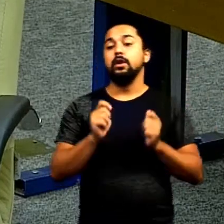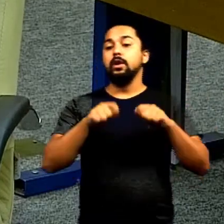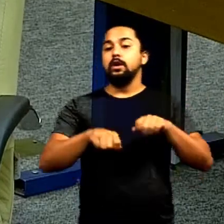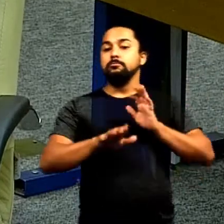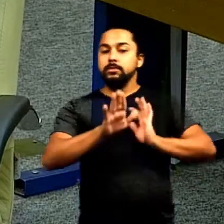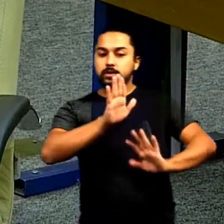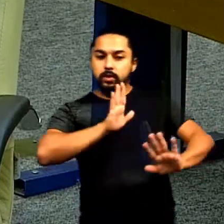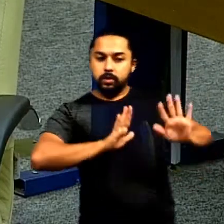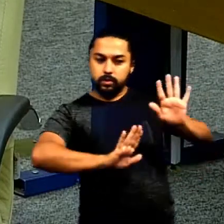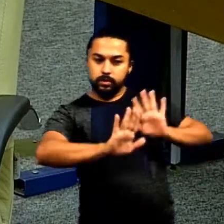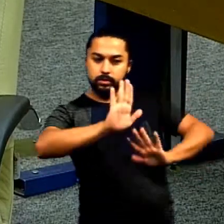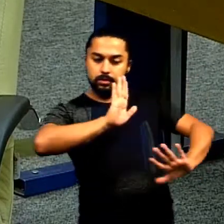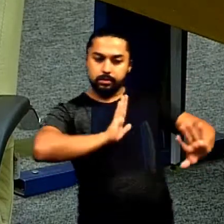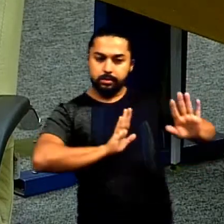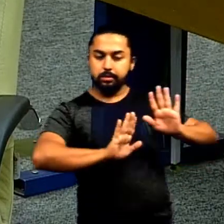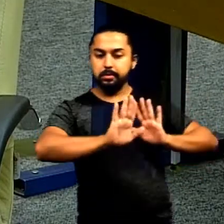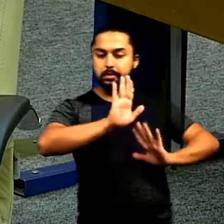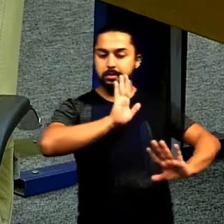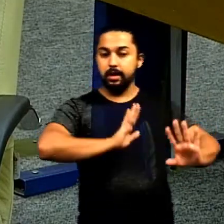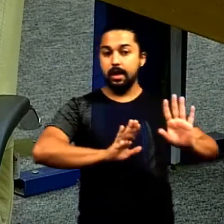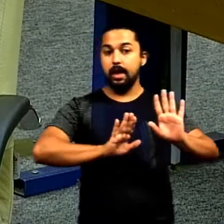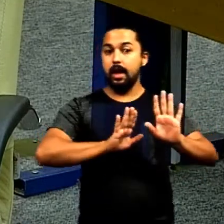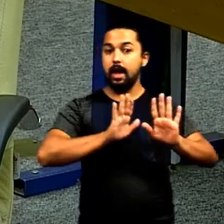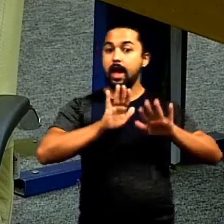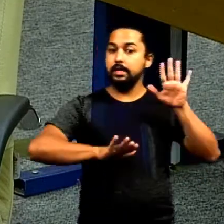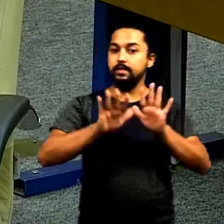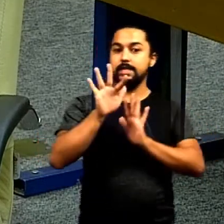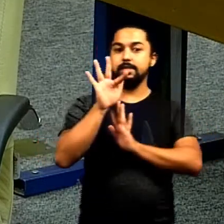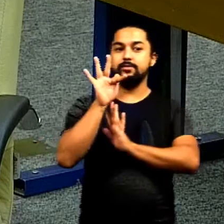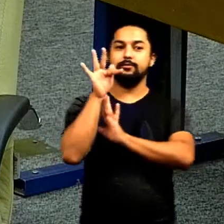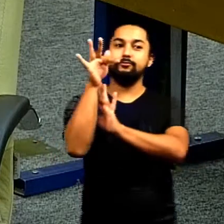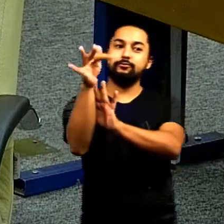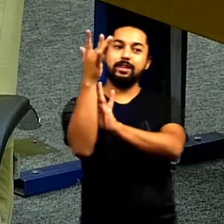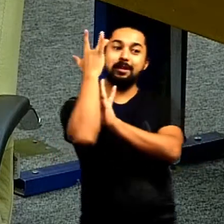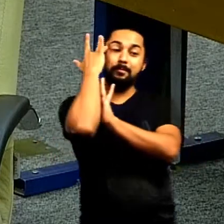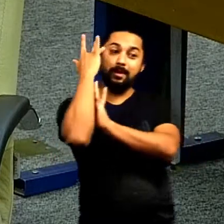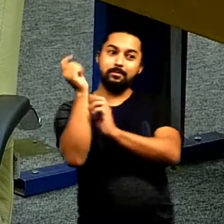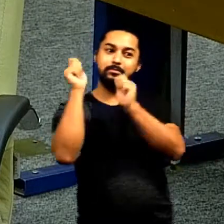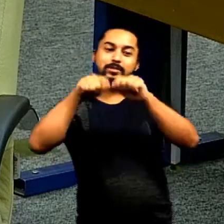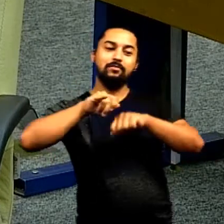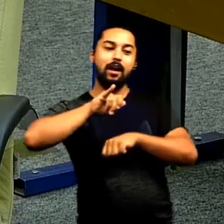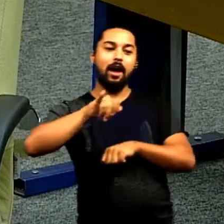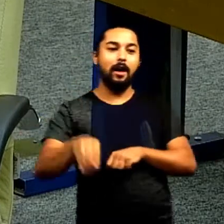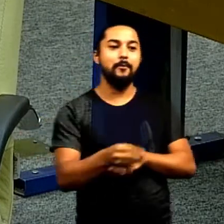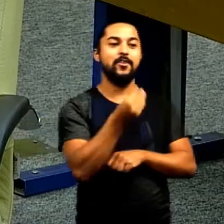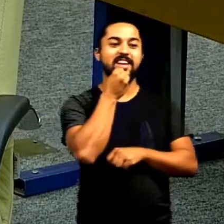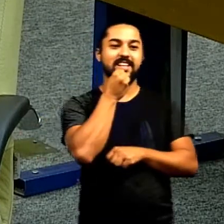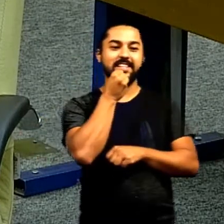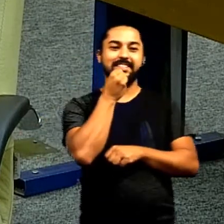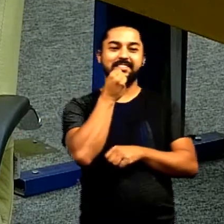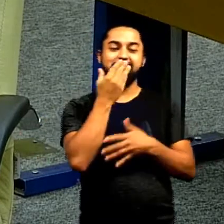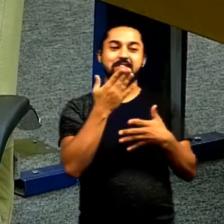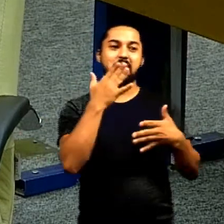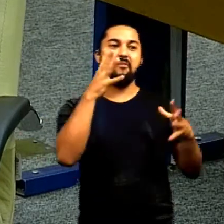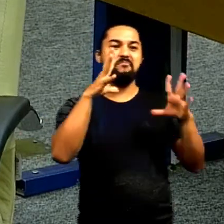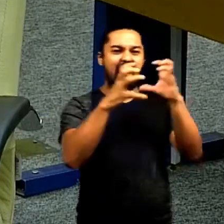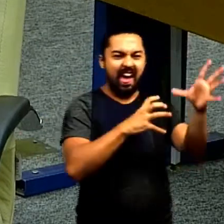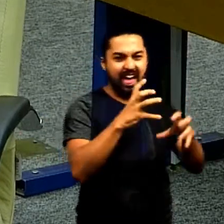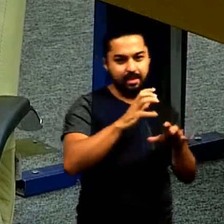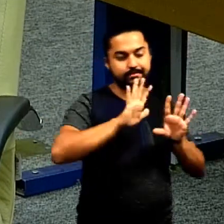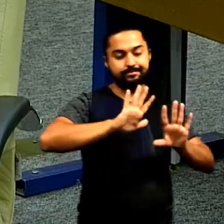cautela dele ele me pedir cautela às vezes amanhã eu terei um aproveitamento maior do que eu comprar a briga